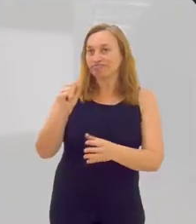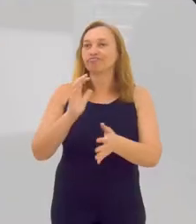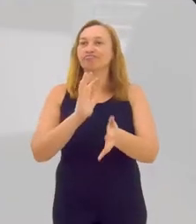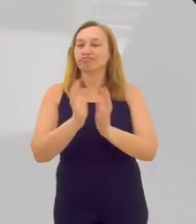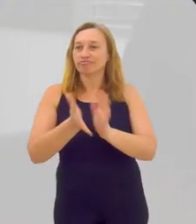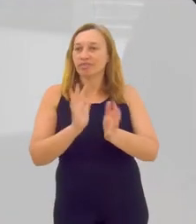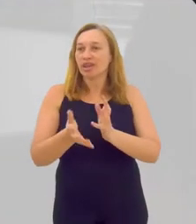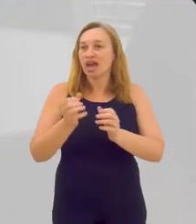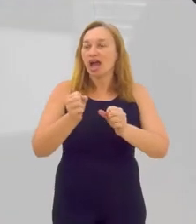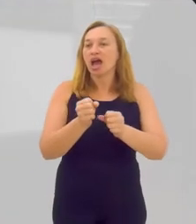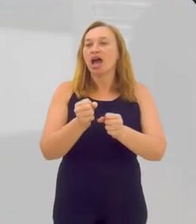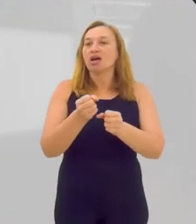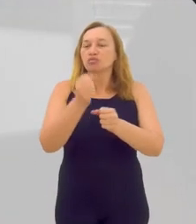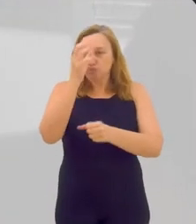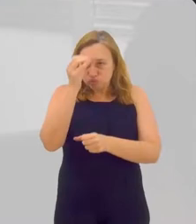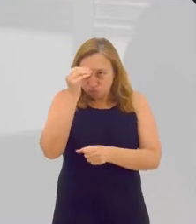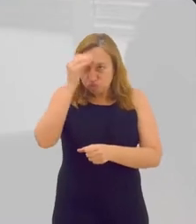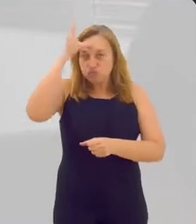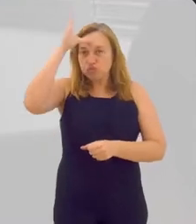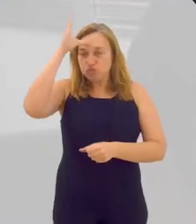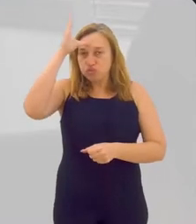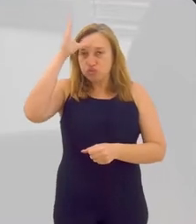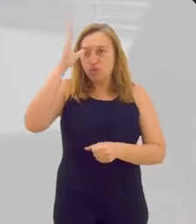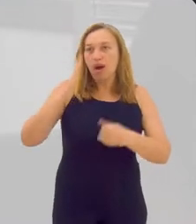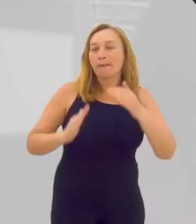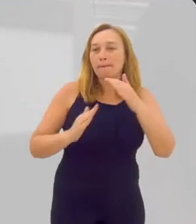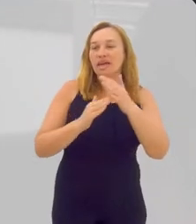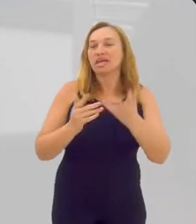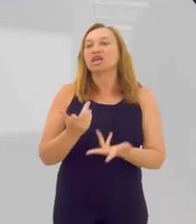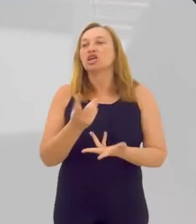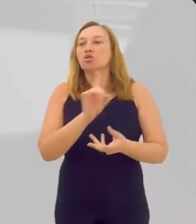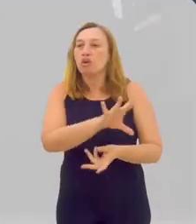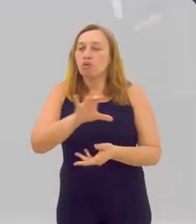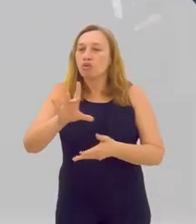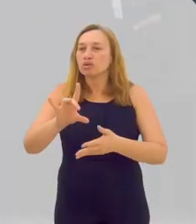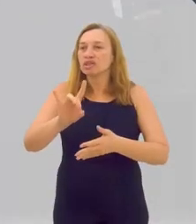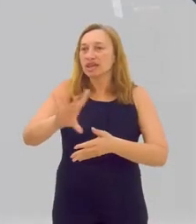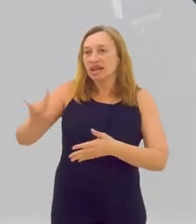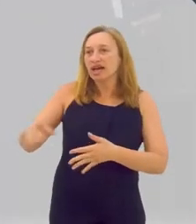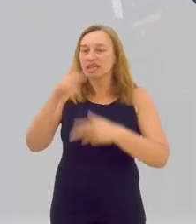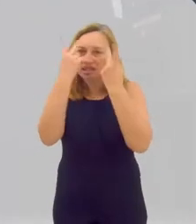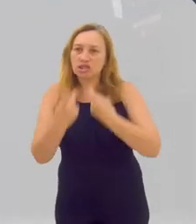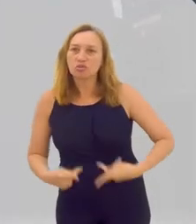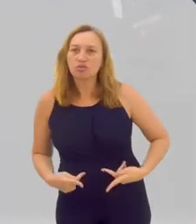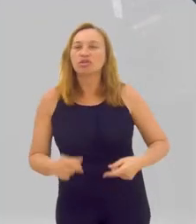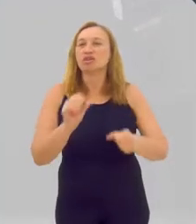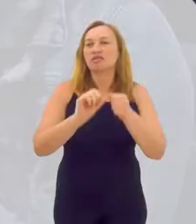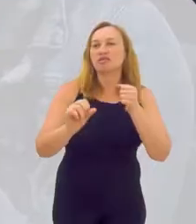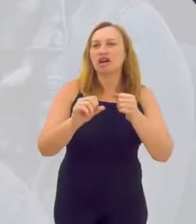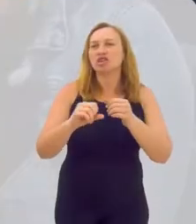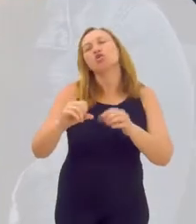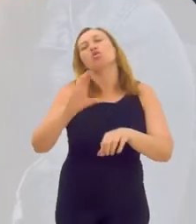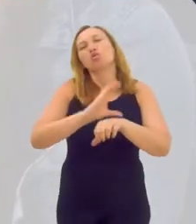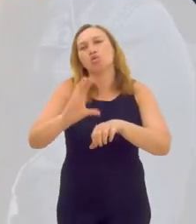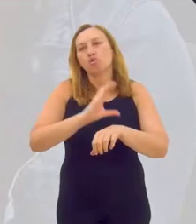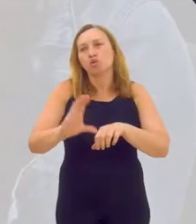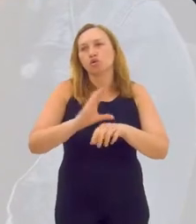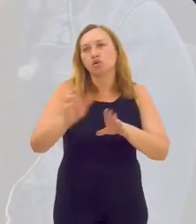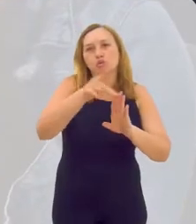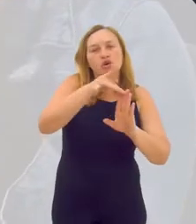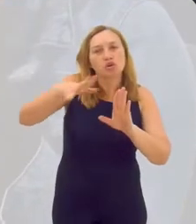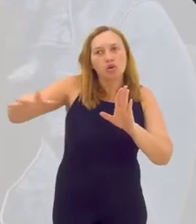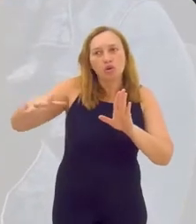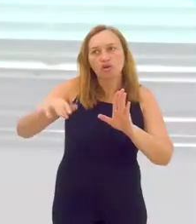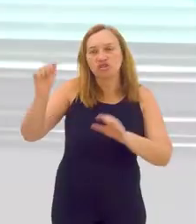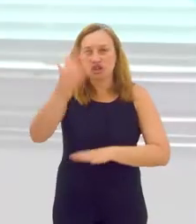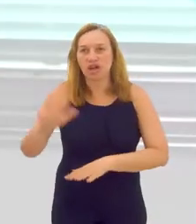Ampliar o conhecimento é uma das metas do ser humano É assim que todos fazem no curso, como quem trabalha no